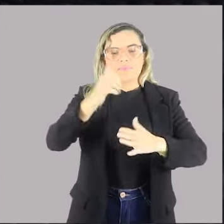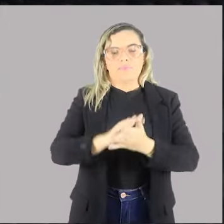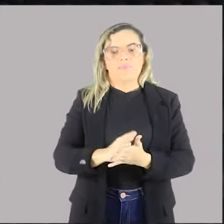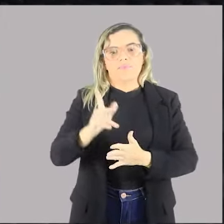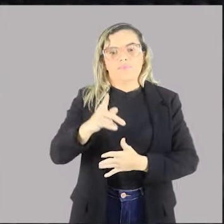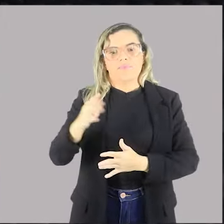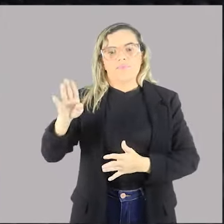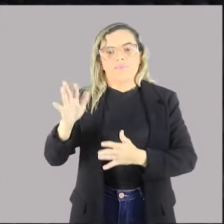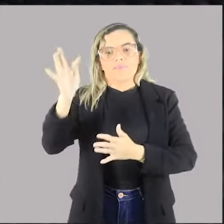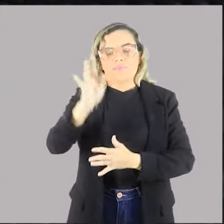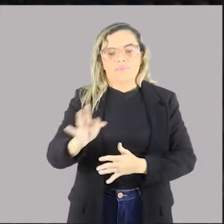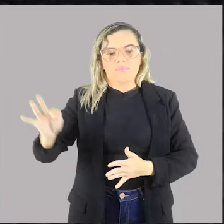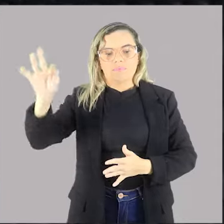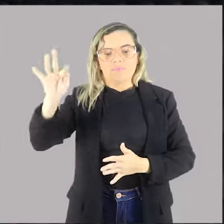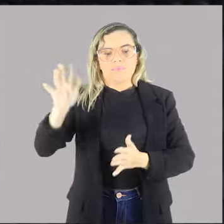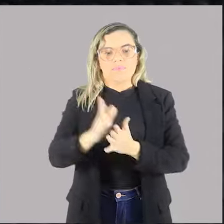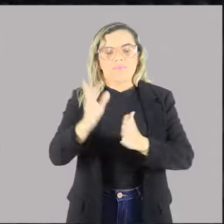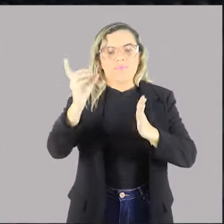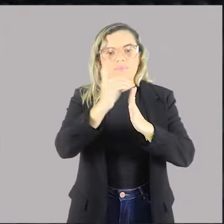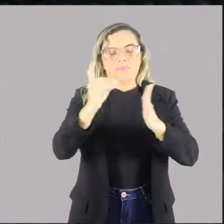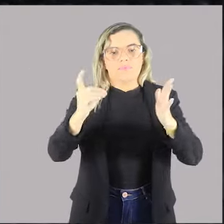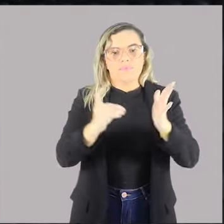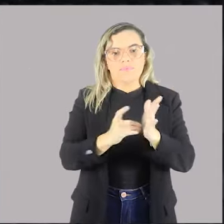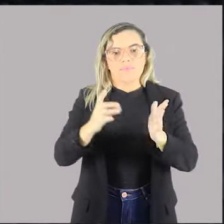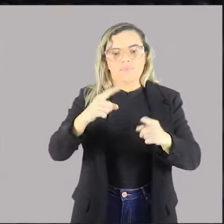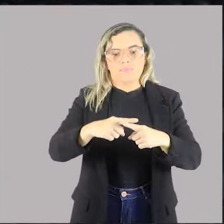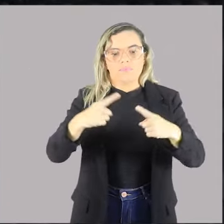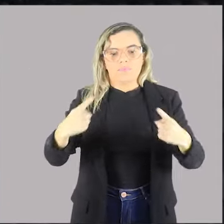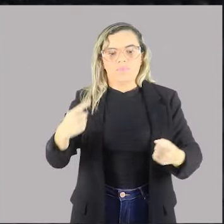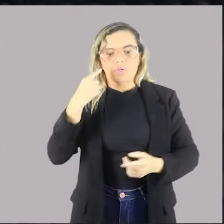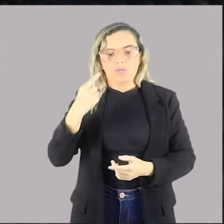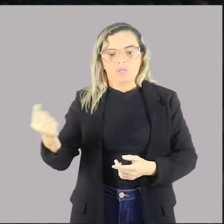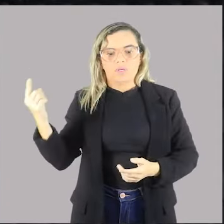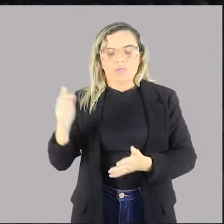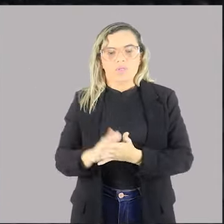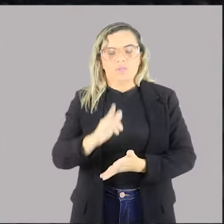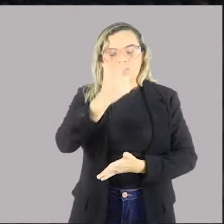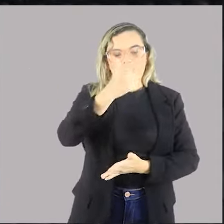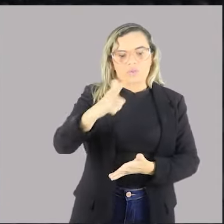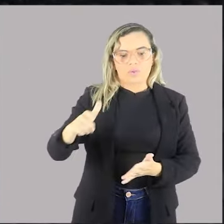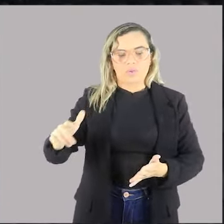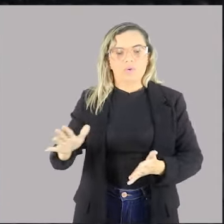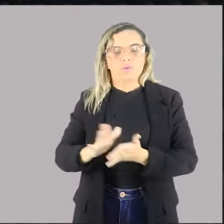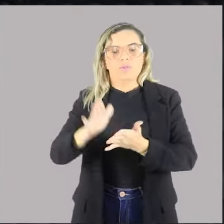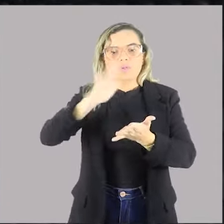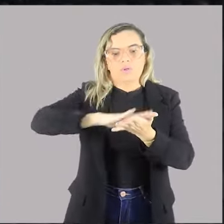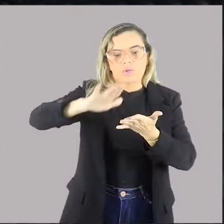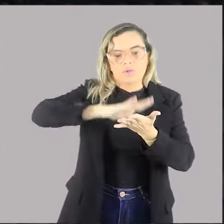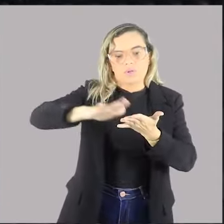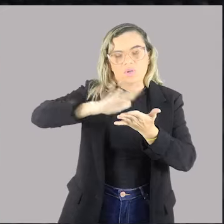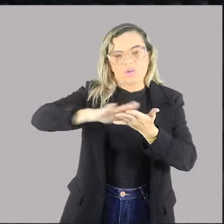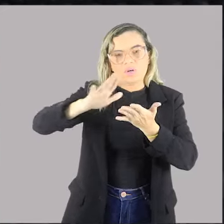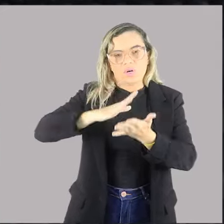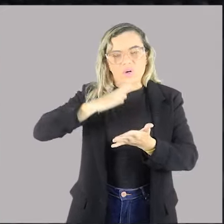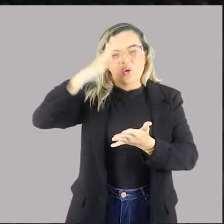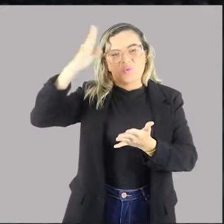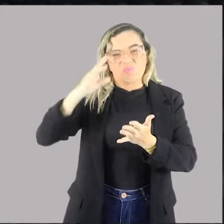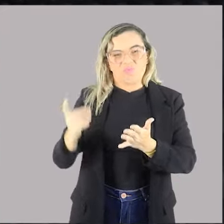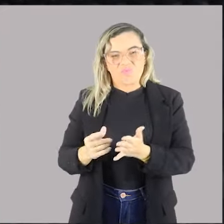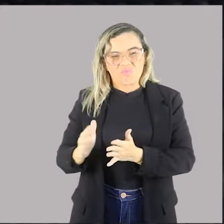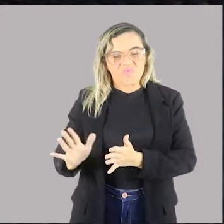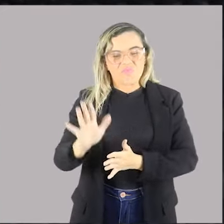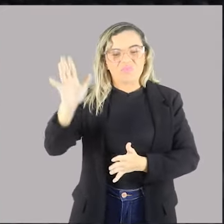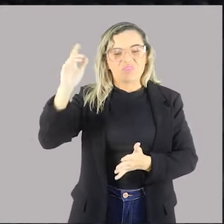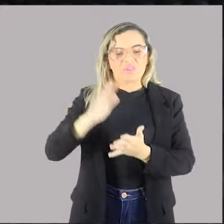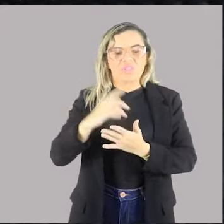é possível fazê-lo via decreto. Contanto que não haja aumento de despesas, não haja mais gastos públicos